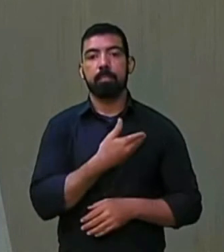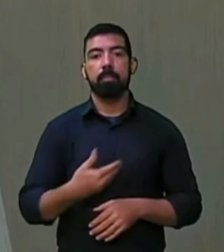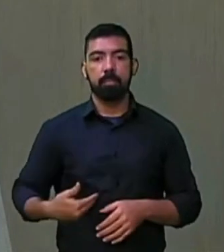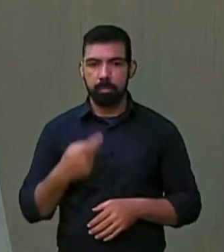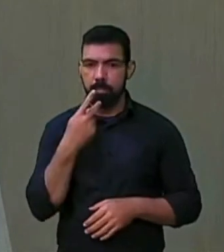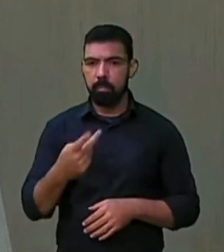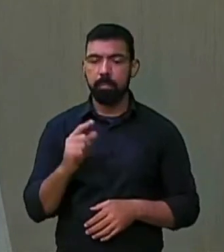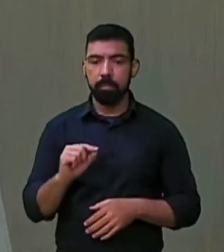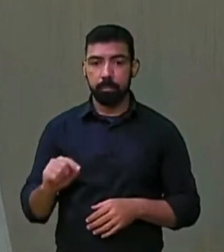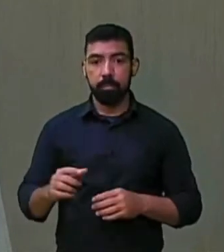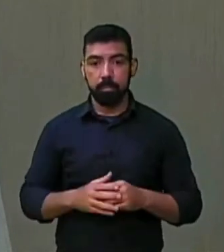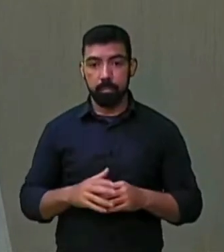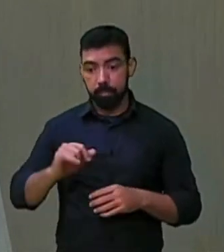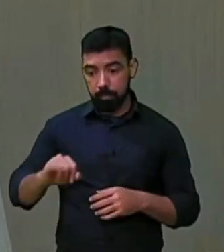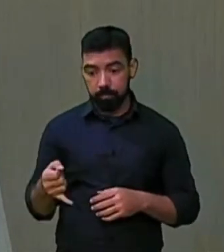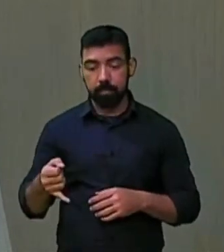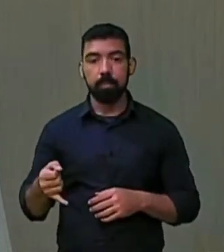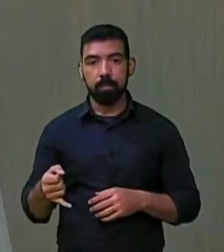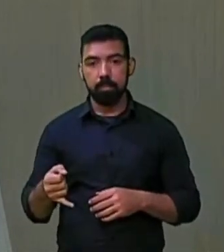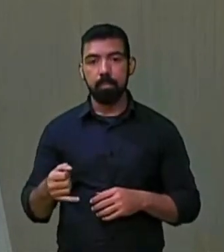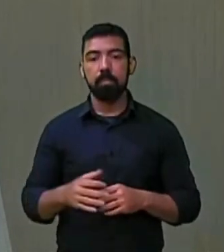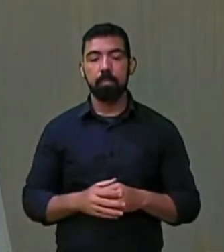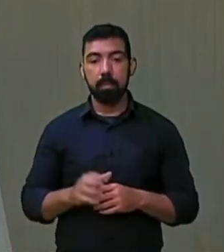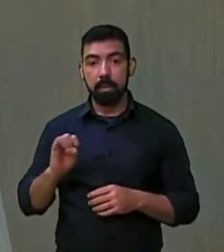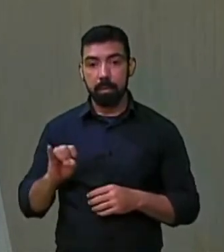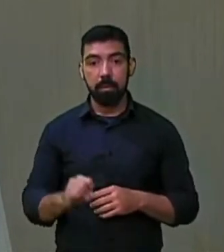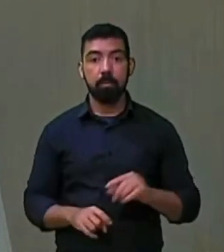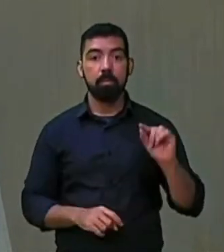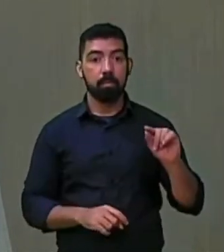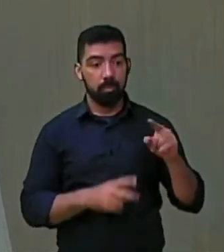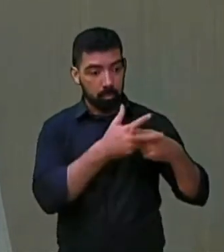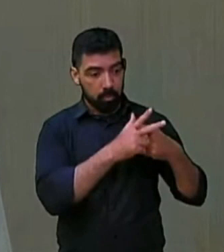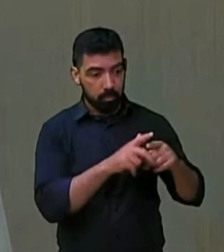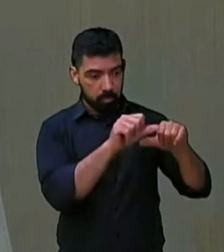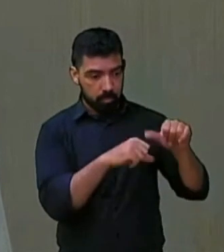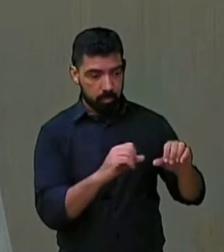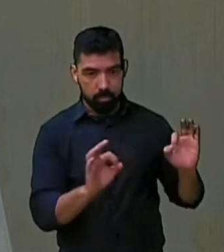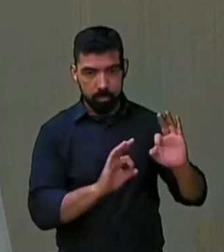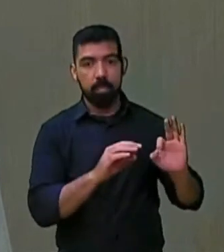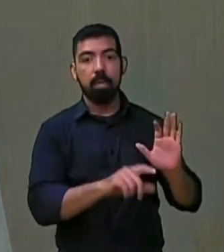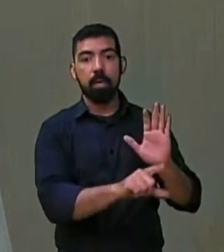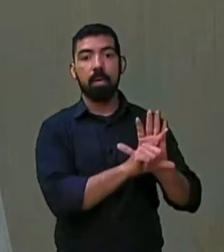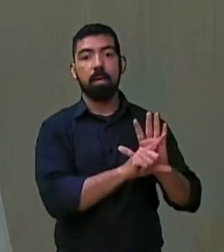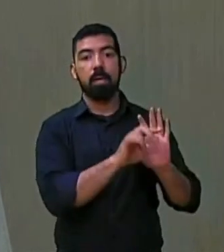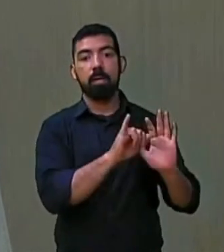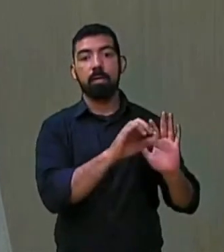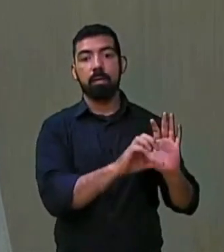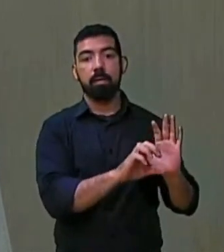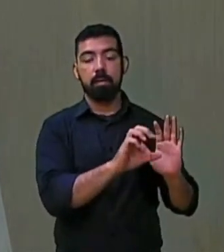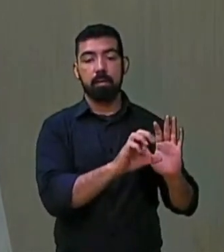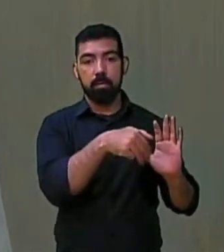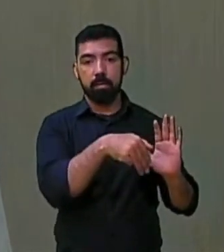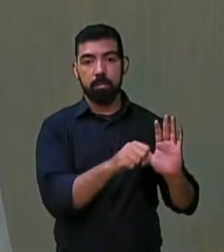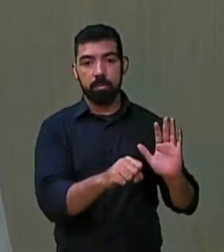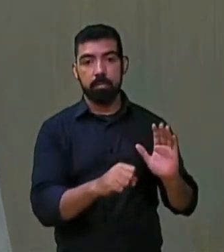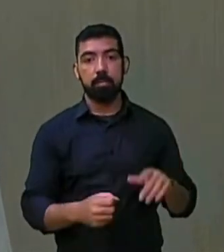assumiu que, a partir de janeiro, se ele não fizer essa modificação na lei do ICMS, claro, a cesta